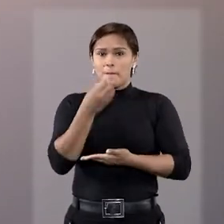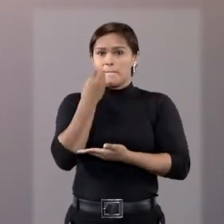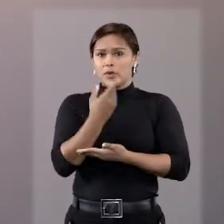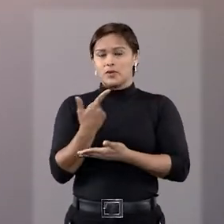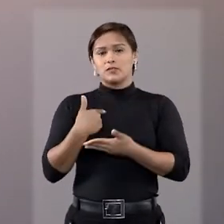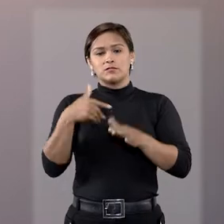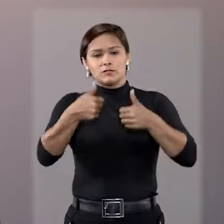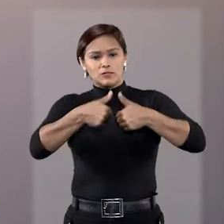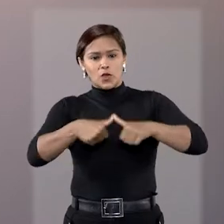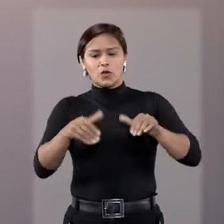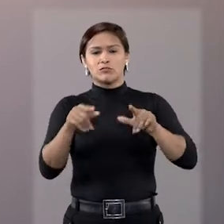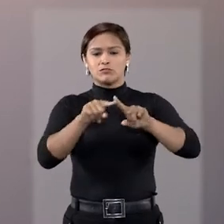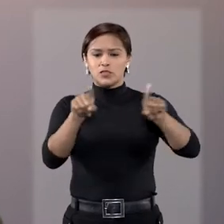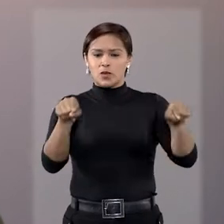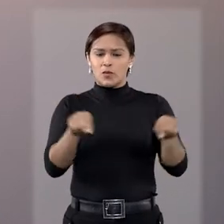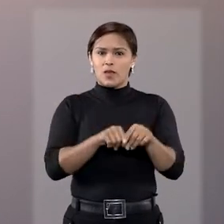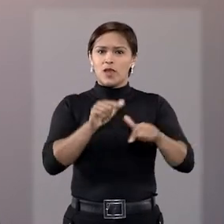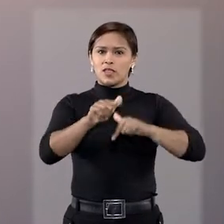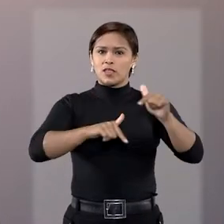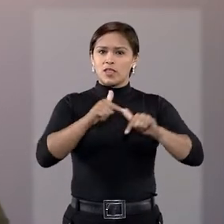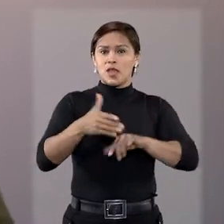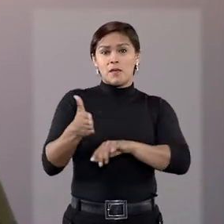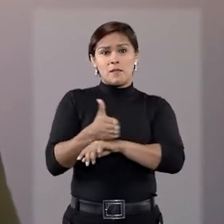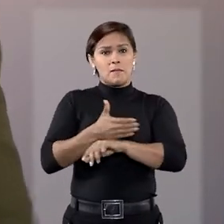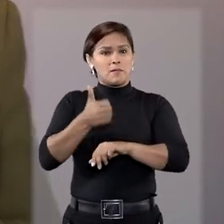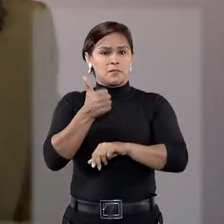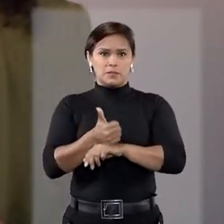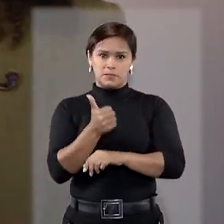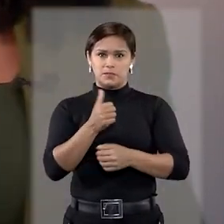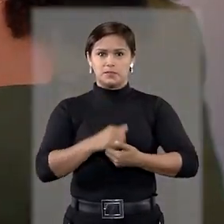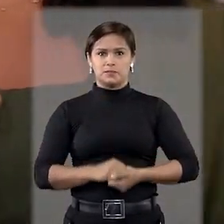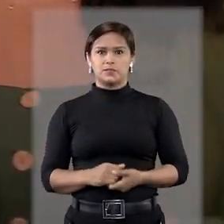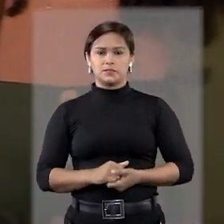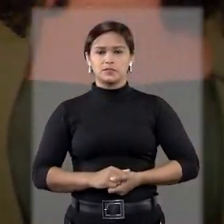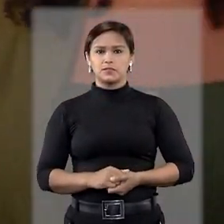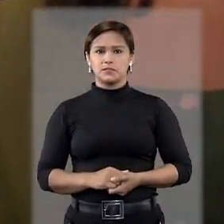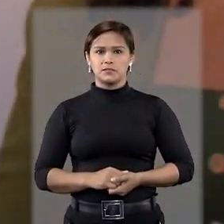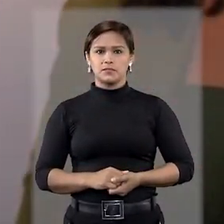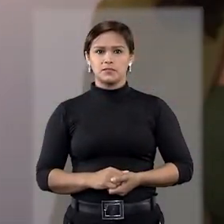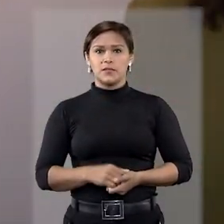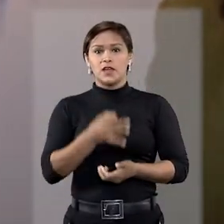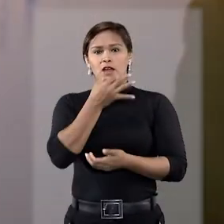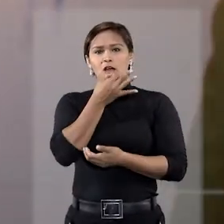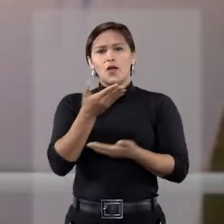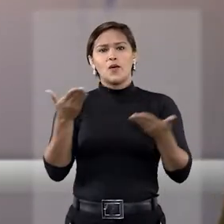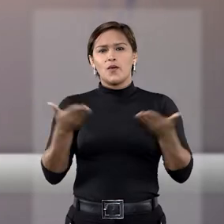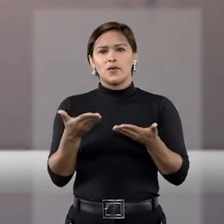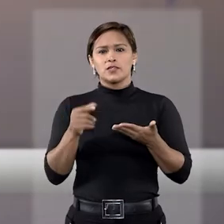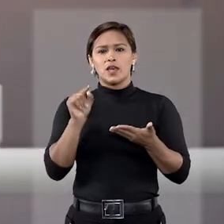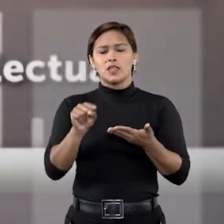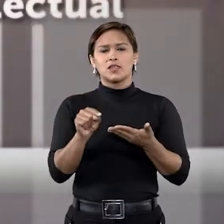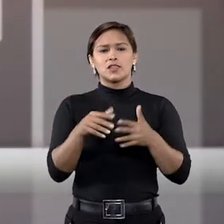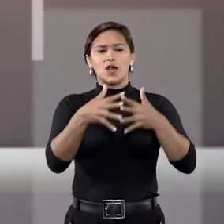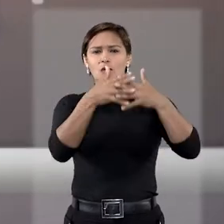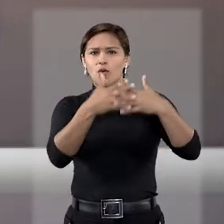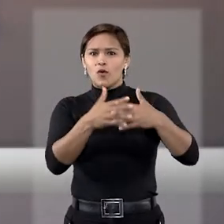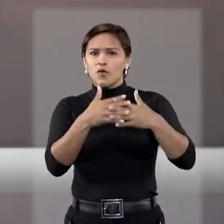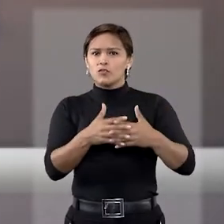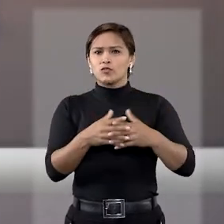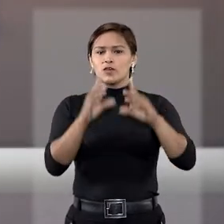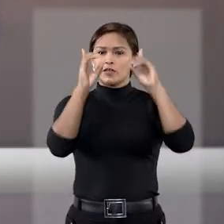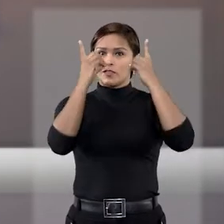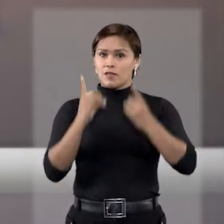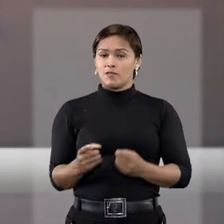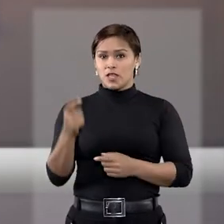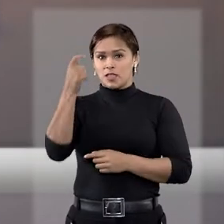convivência que vão deixar o ambiente da sua unidade ainda melhor. A dica de hoje é não confundir